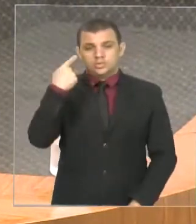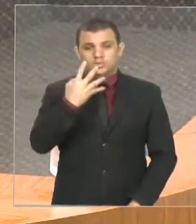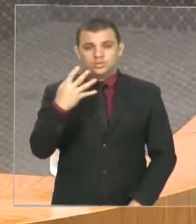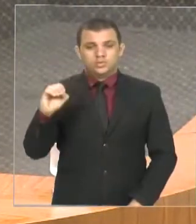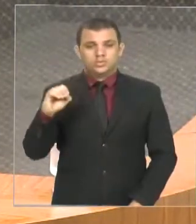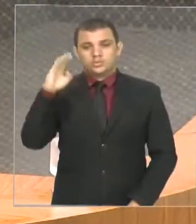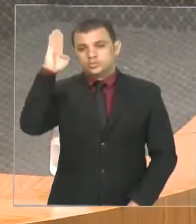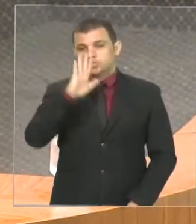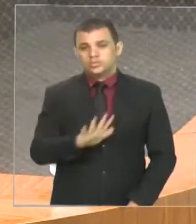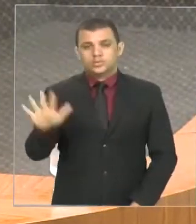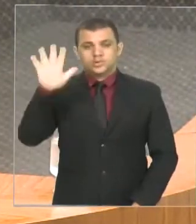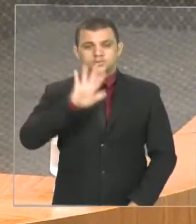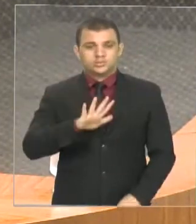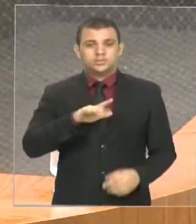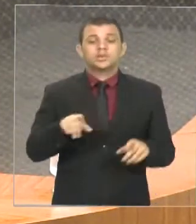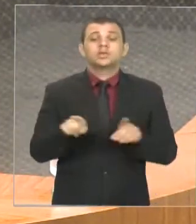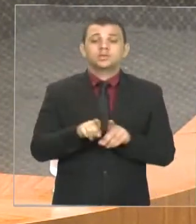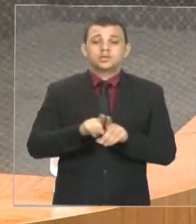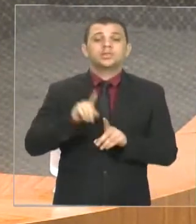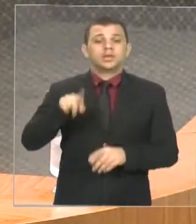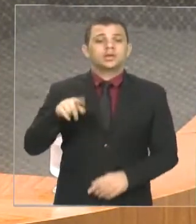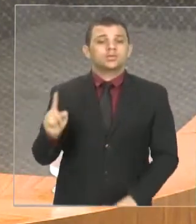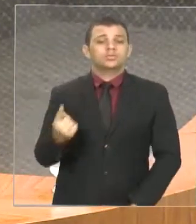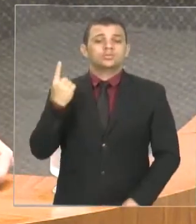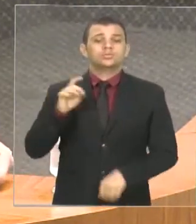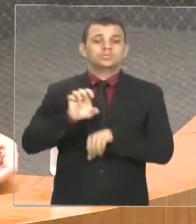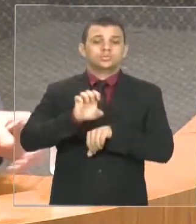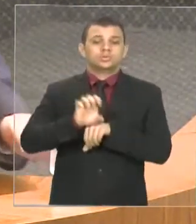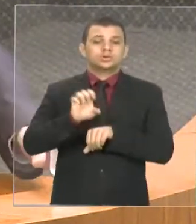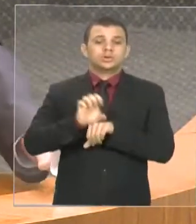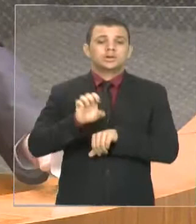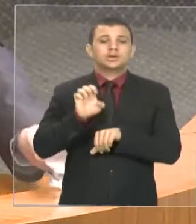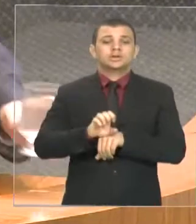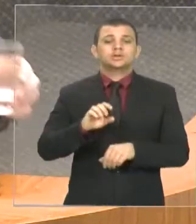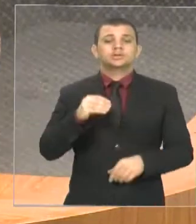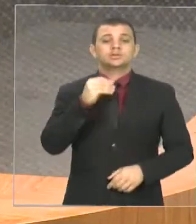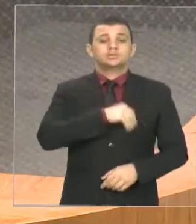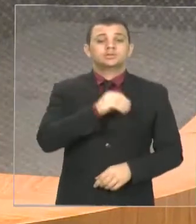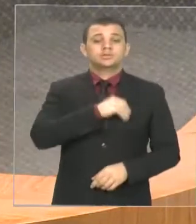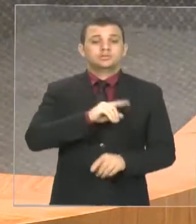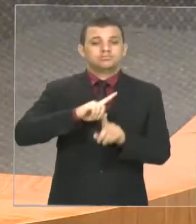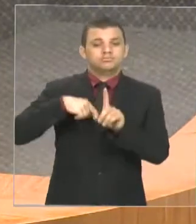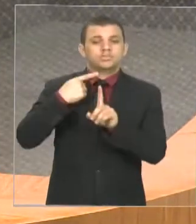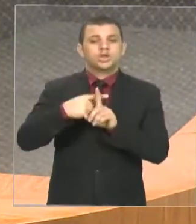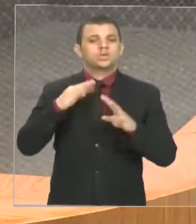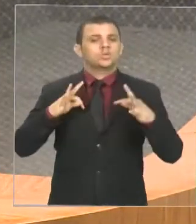E também fomos o único Estado a conceder aumento para todas as categorias de professor.